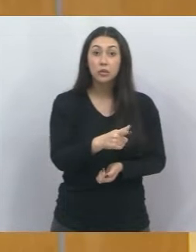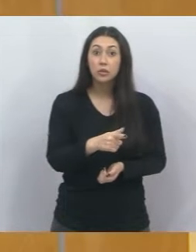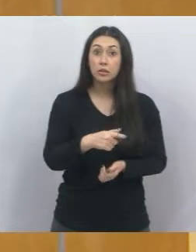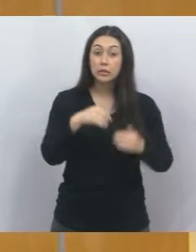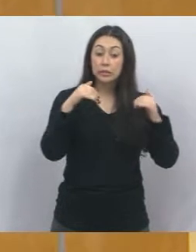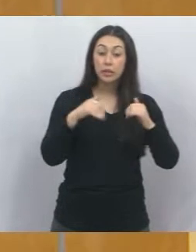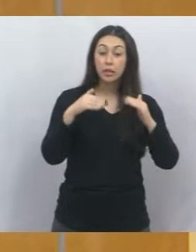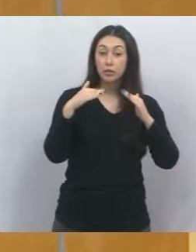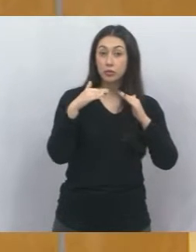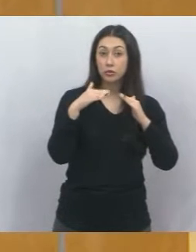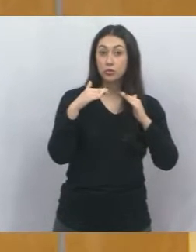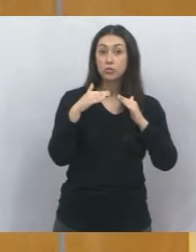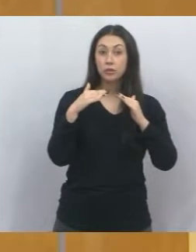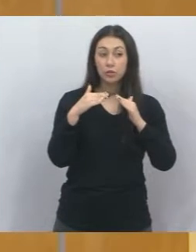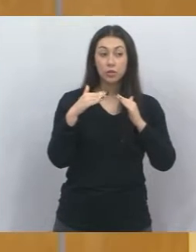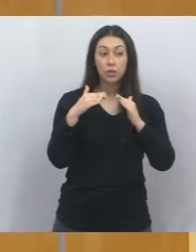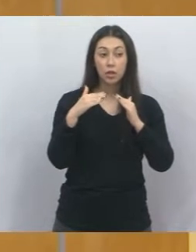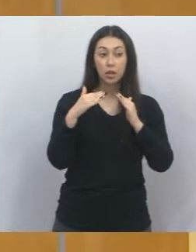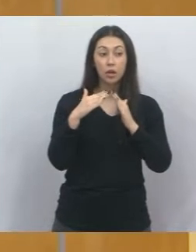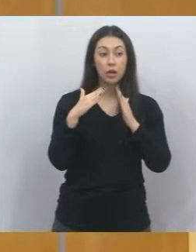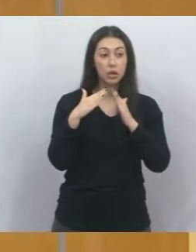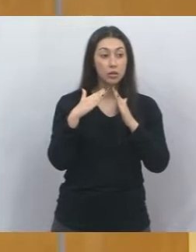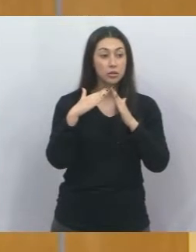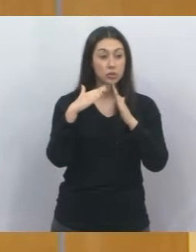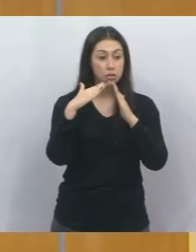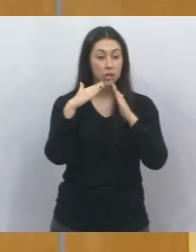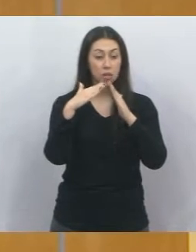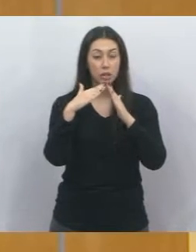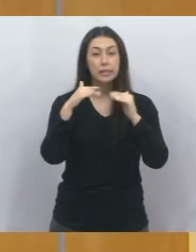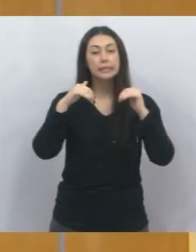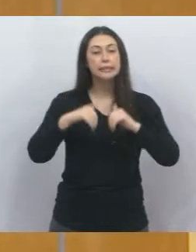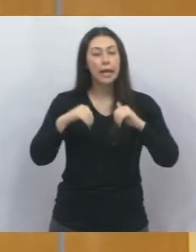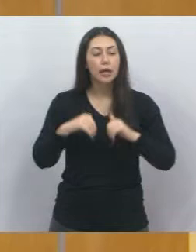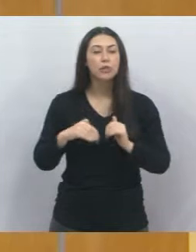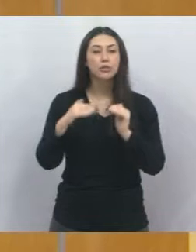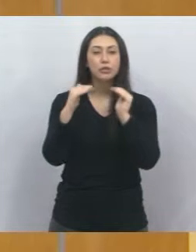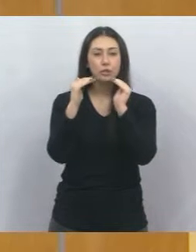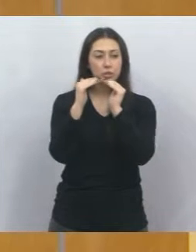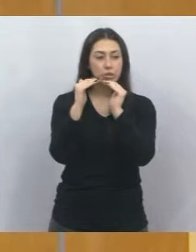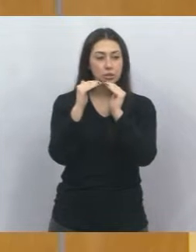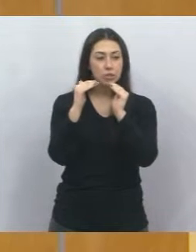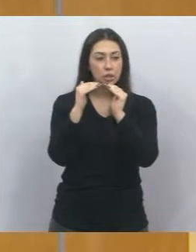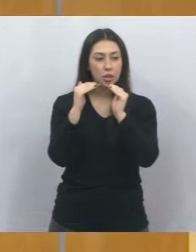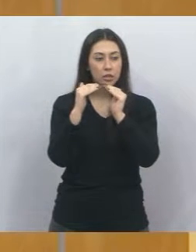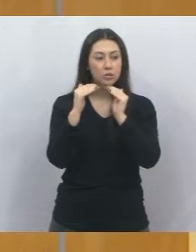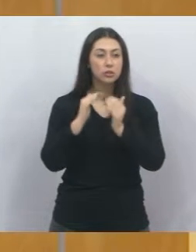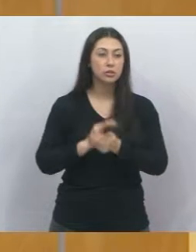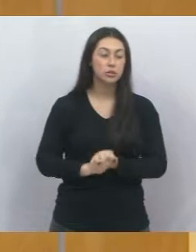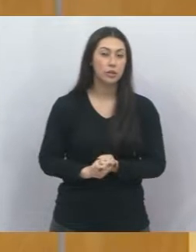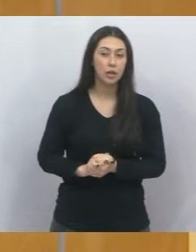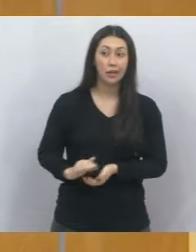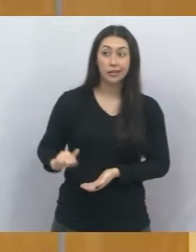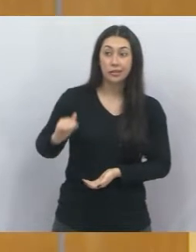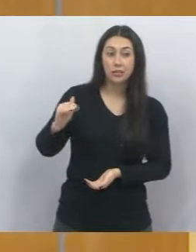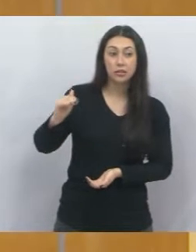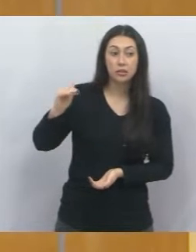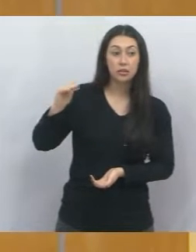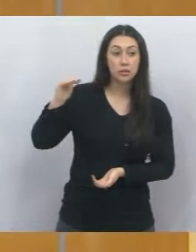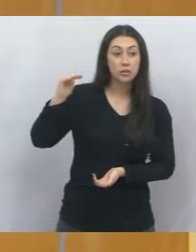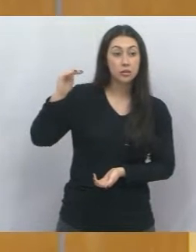de casa. Muitos deles, muitos dentro de casa na infância e crescem